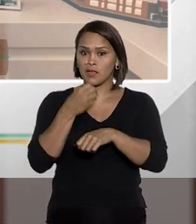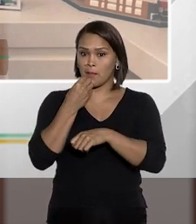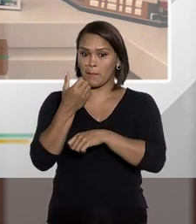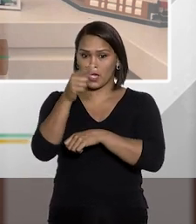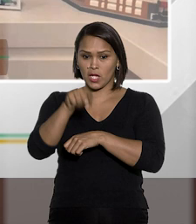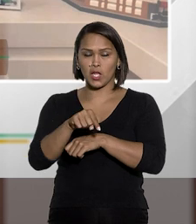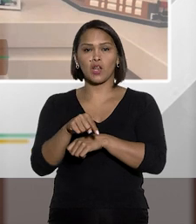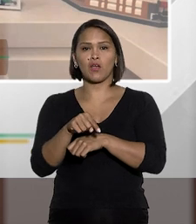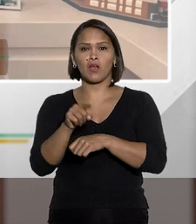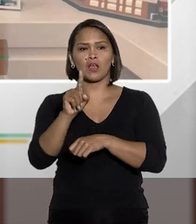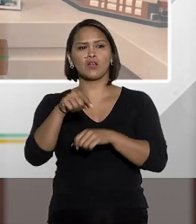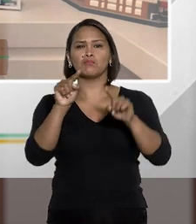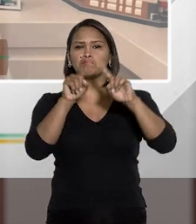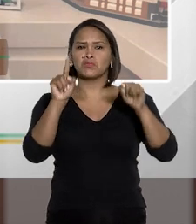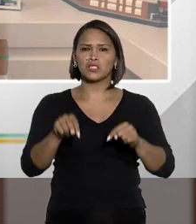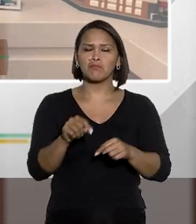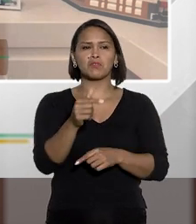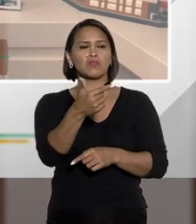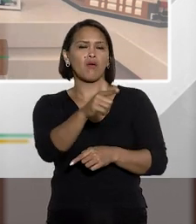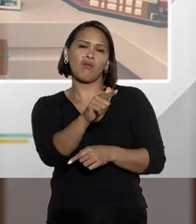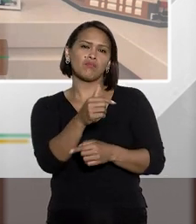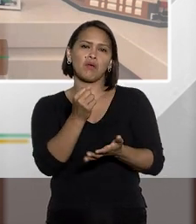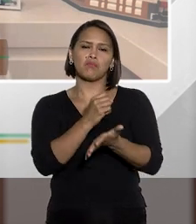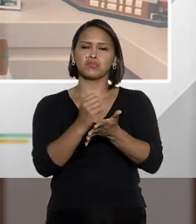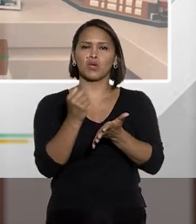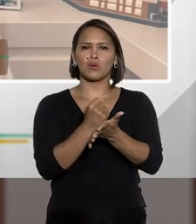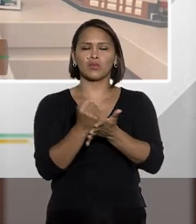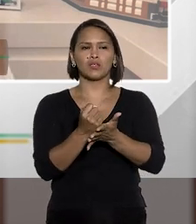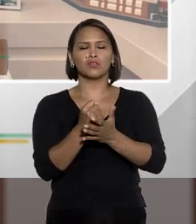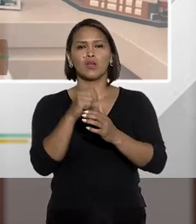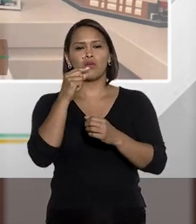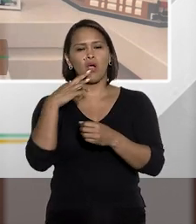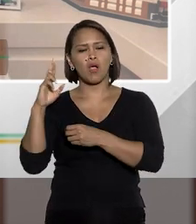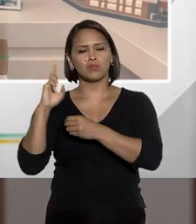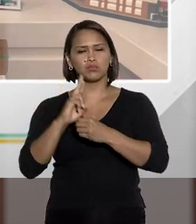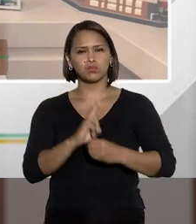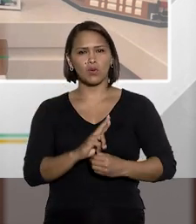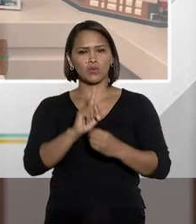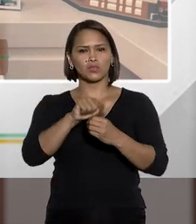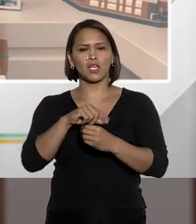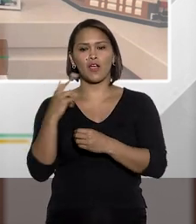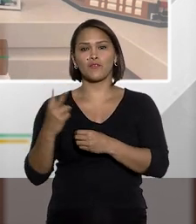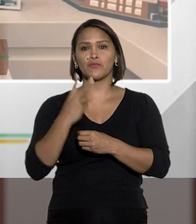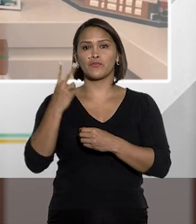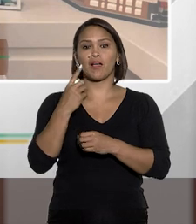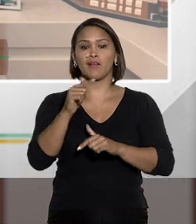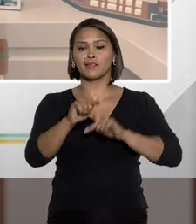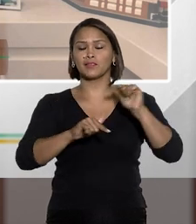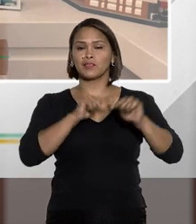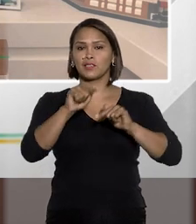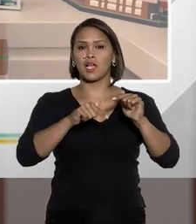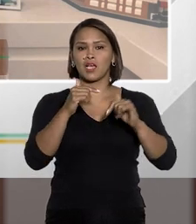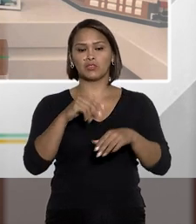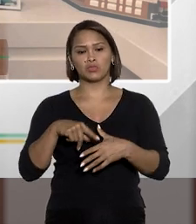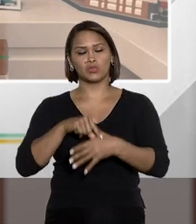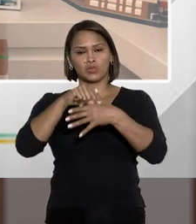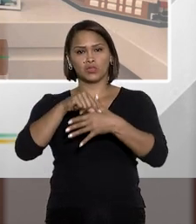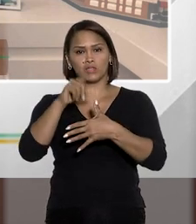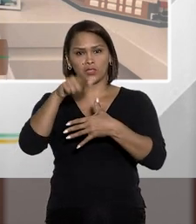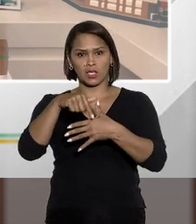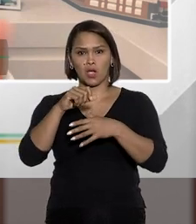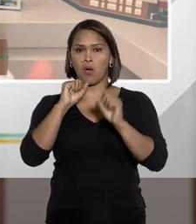vai conversar melhor sobre isso, servidor ou não, quando ele abusa, quando a pretexto de se valer da sua função,